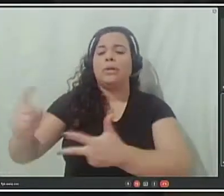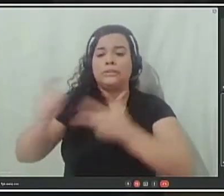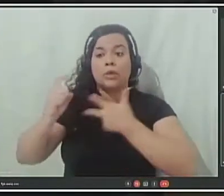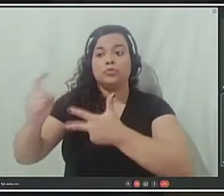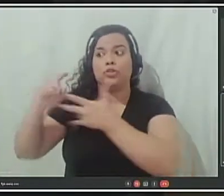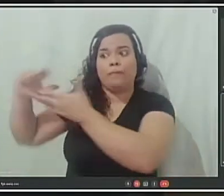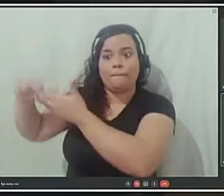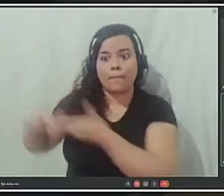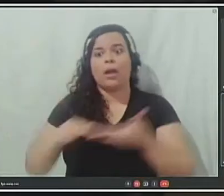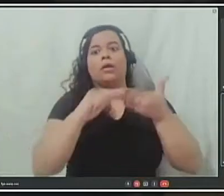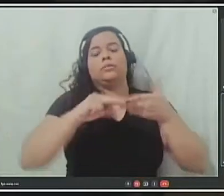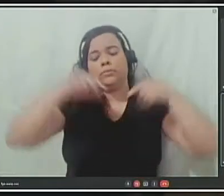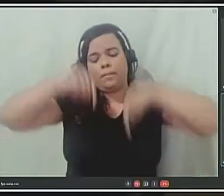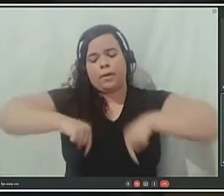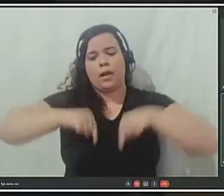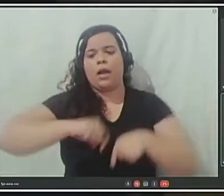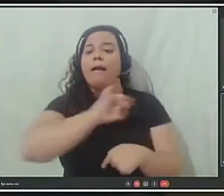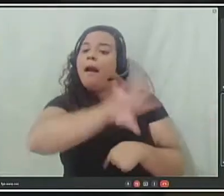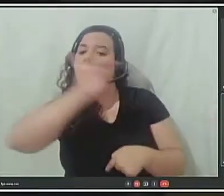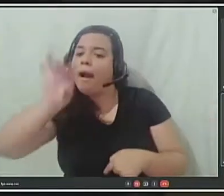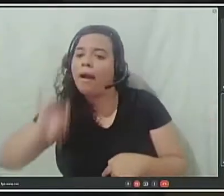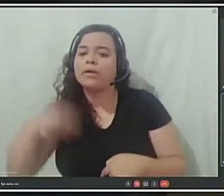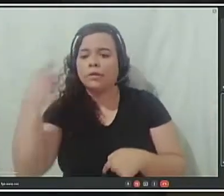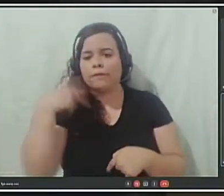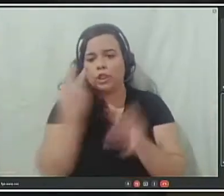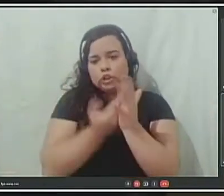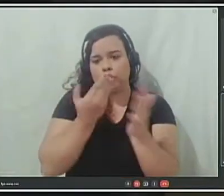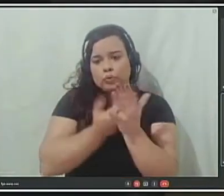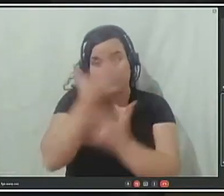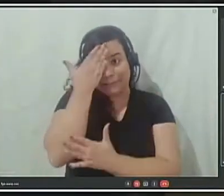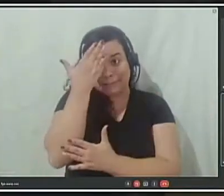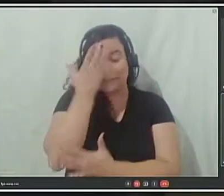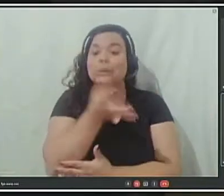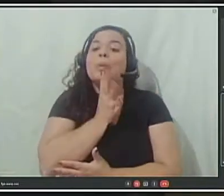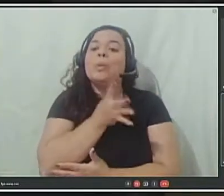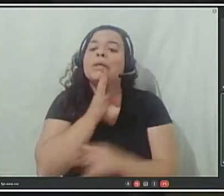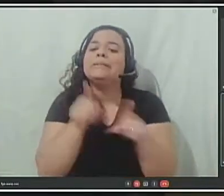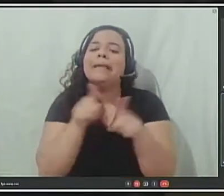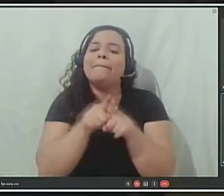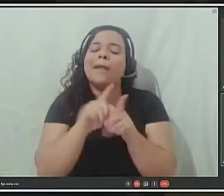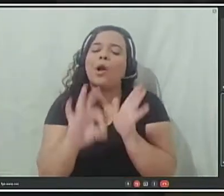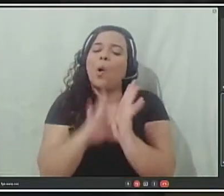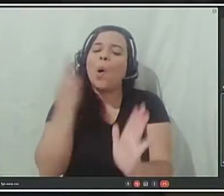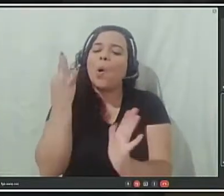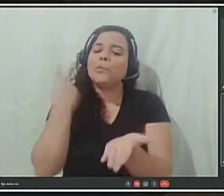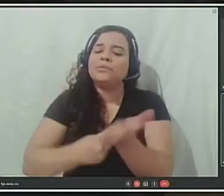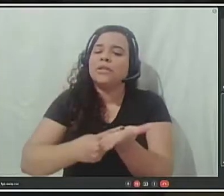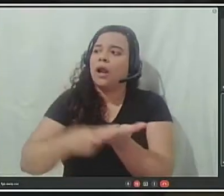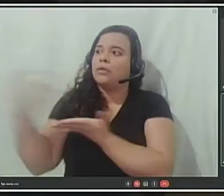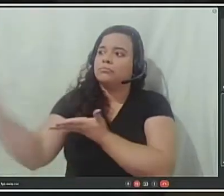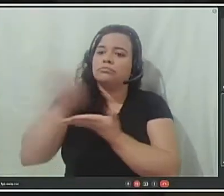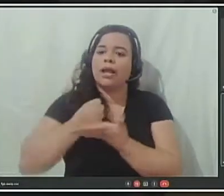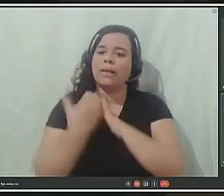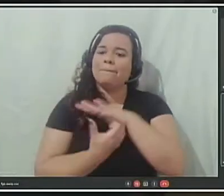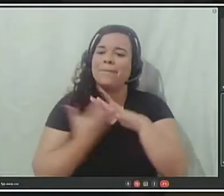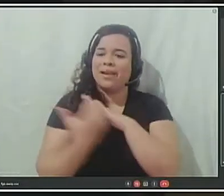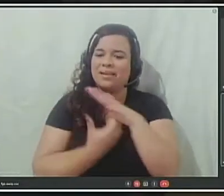para que cada vereador possa estar estudando, e se possível contratar uma empresa para que seja feito uma...